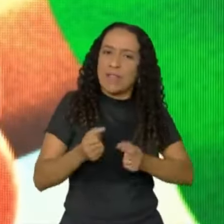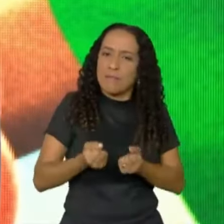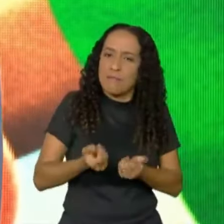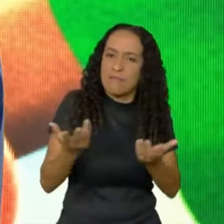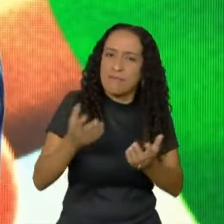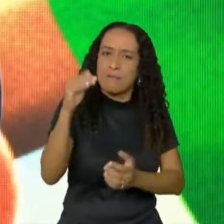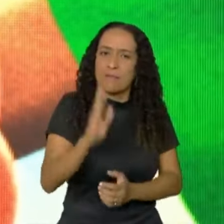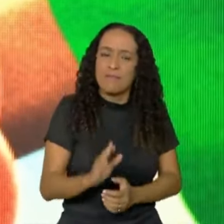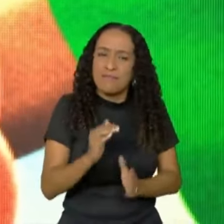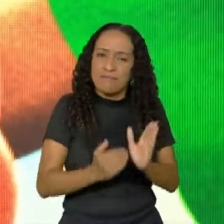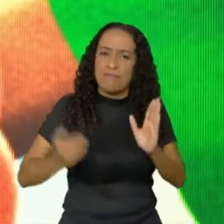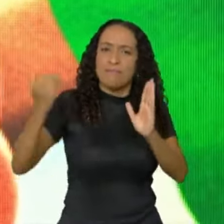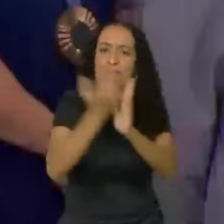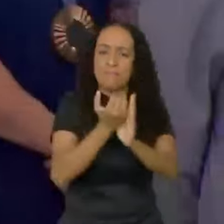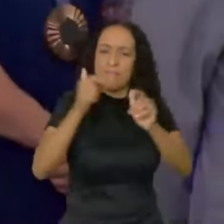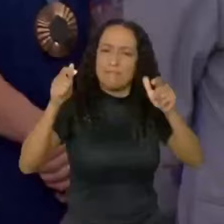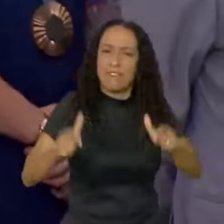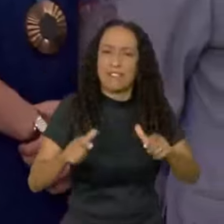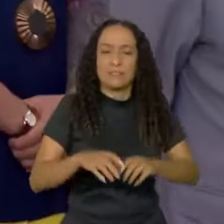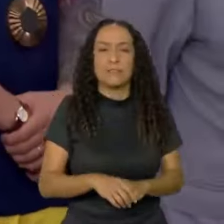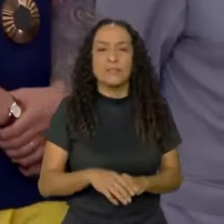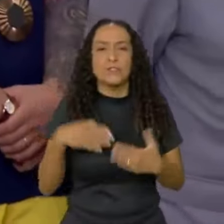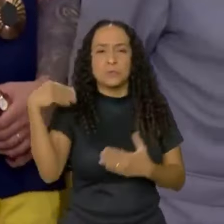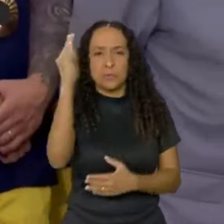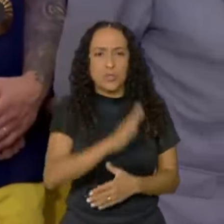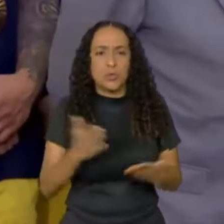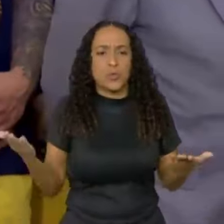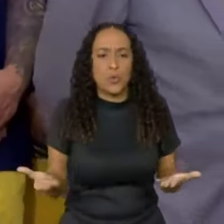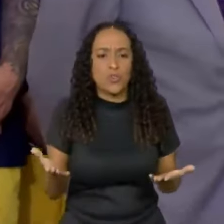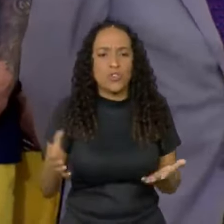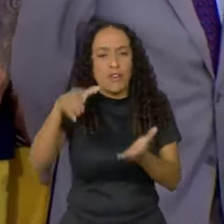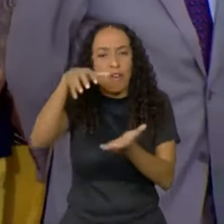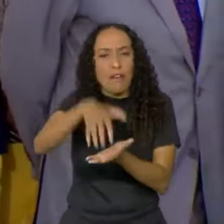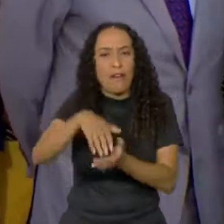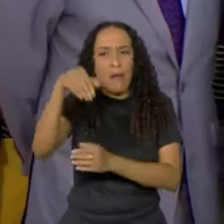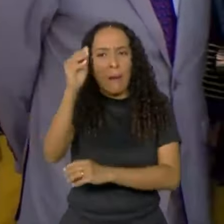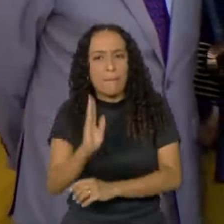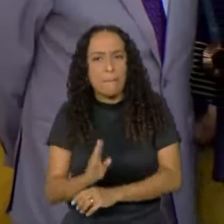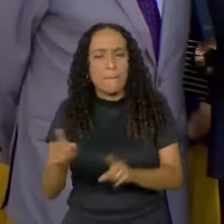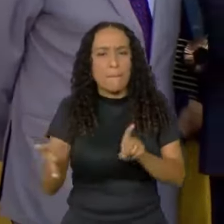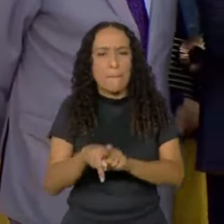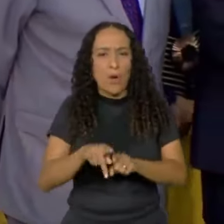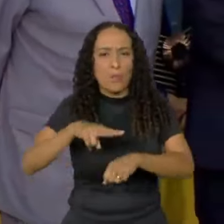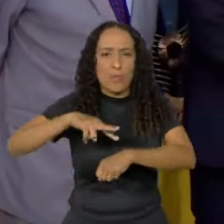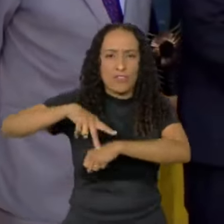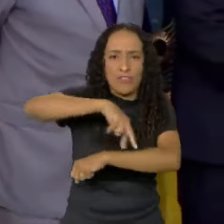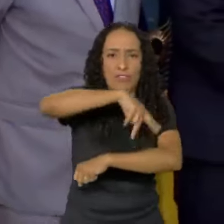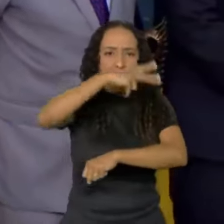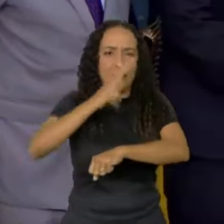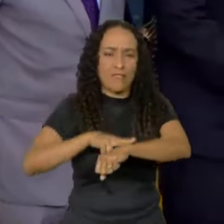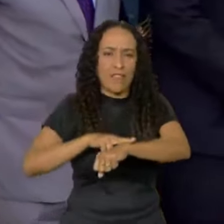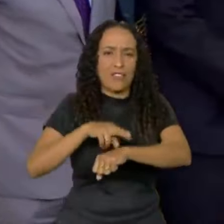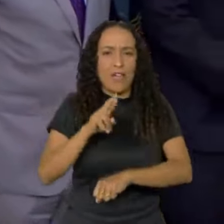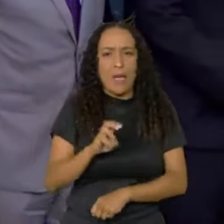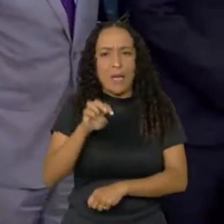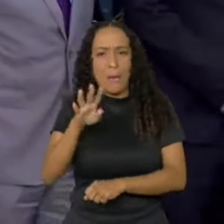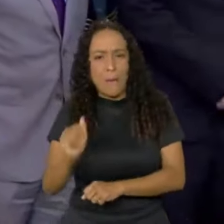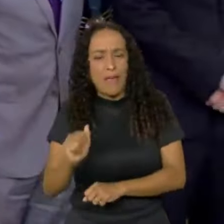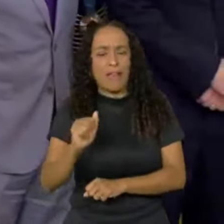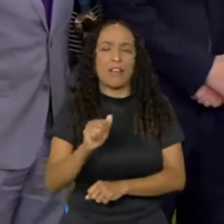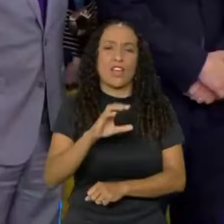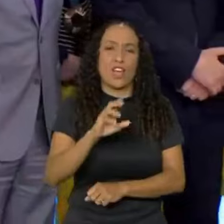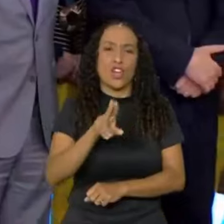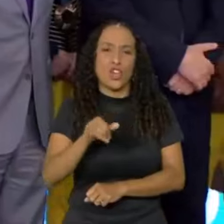Brasil ao lugar mais alto do pódio. O Brasil hoje é a pátria da ginástica, com a Rebeca Andrade, com a Júlia e demais